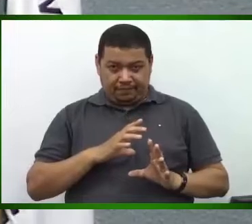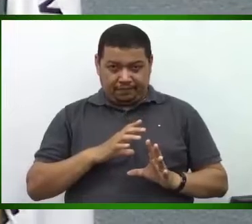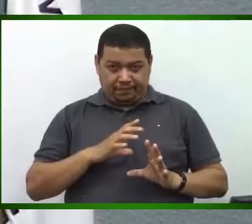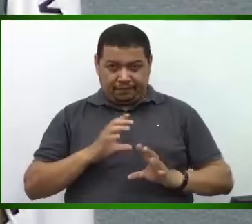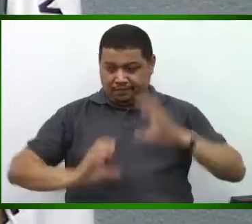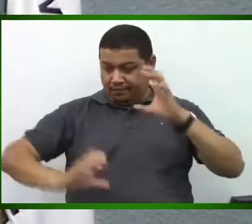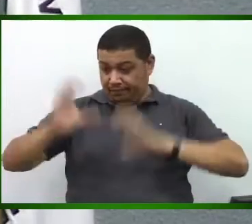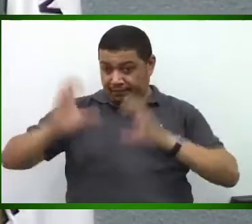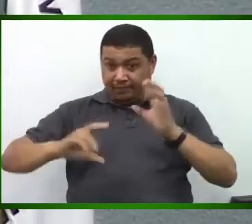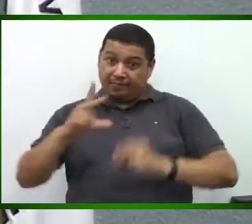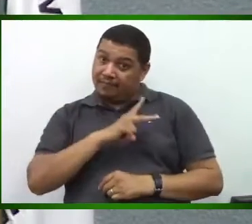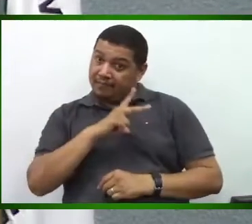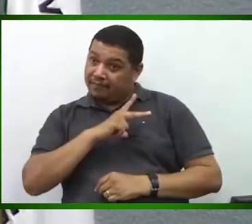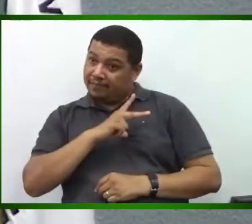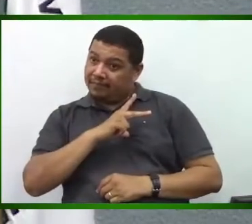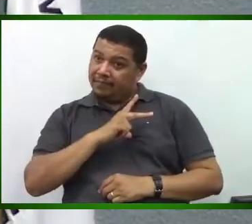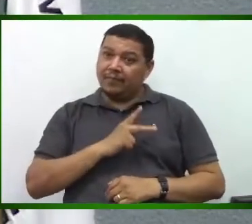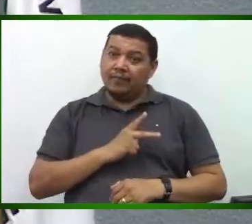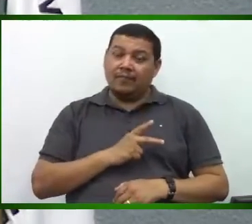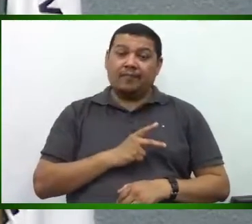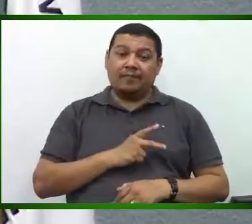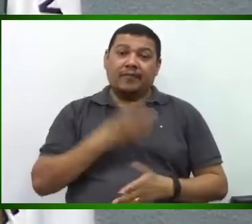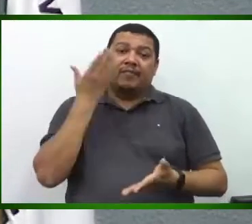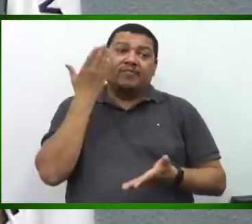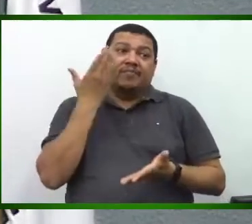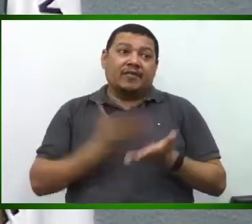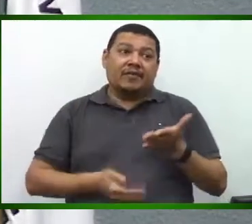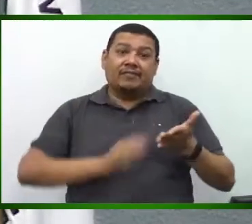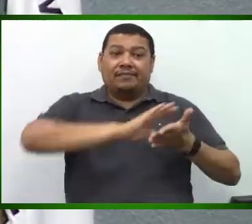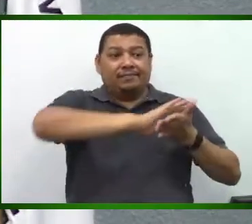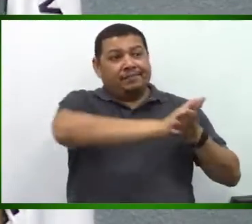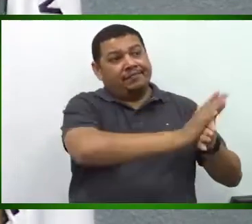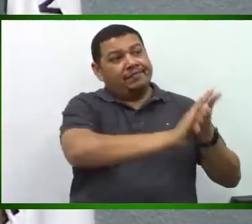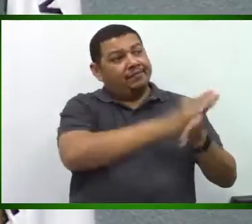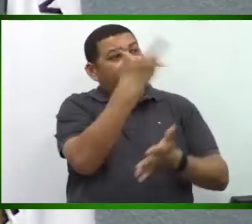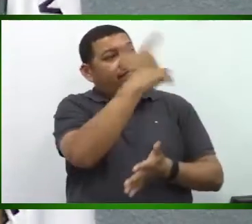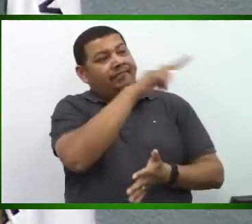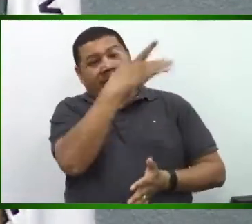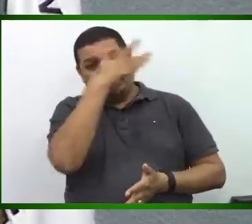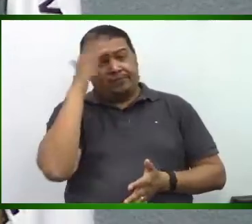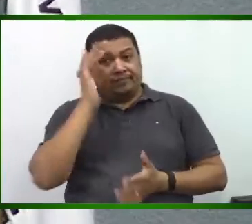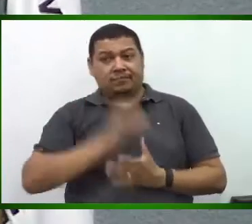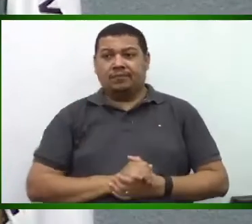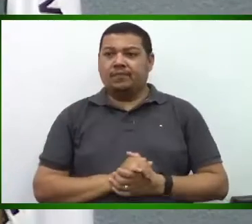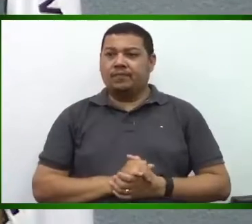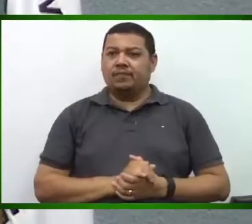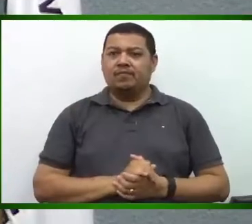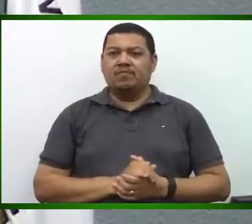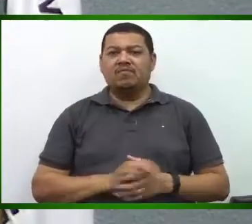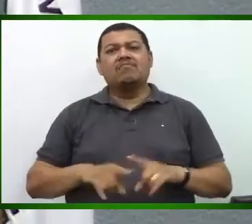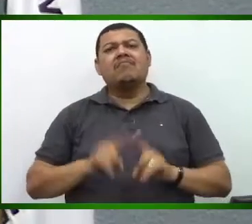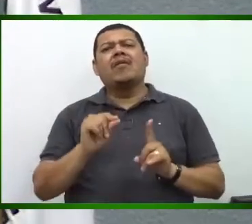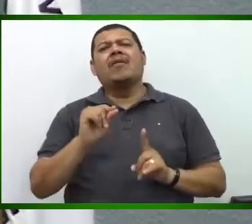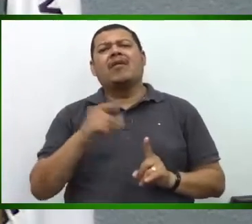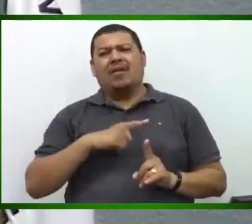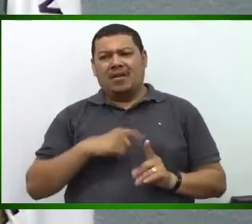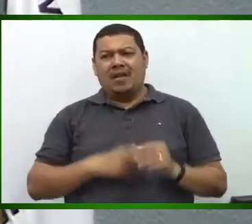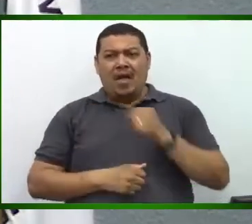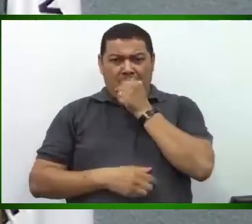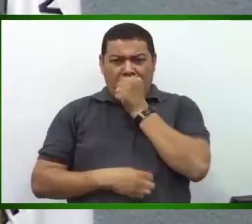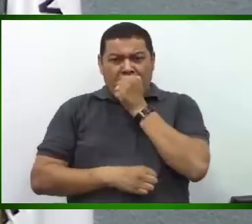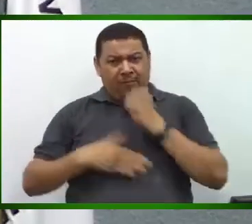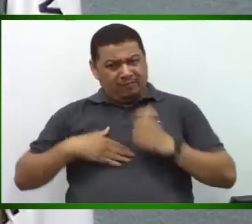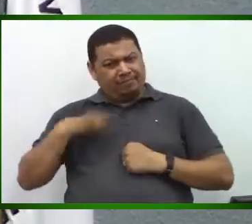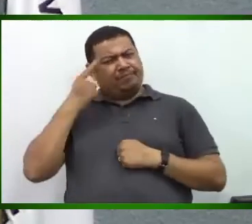acaba prejudicando muitas pessoas. Mas sabe o que eu fico, assim,